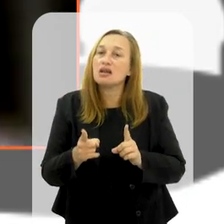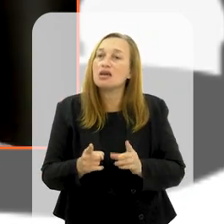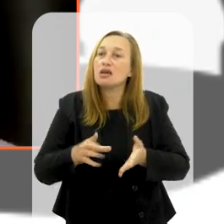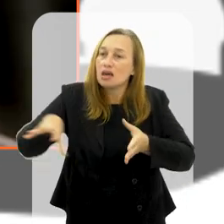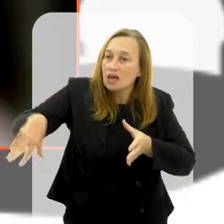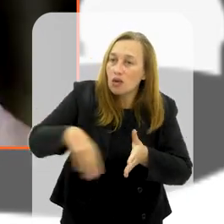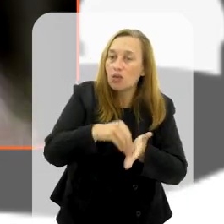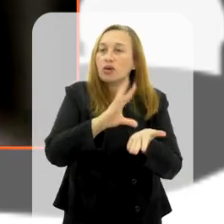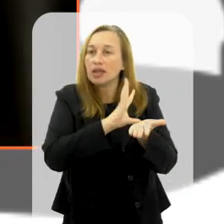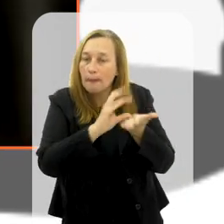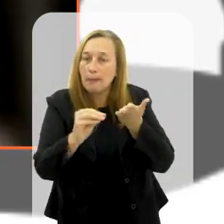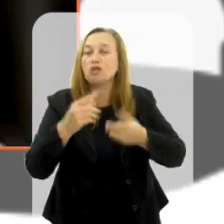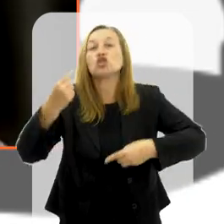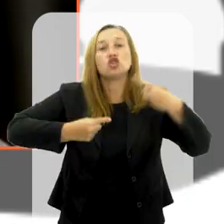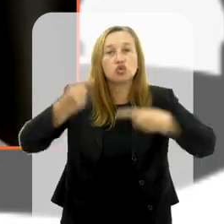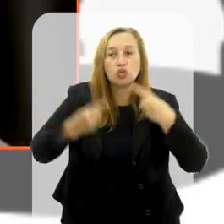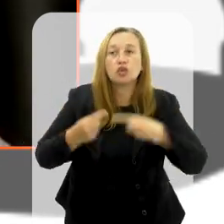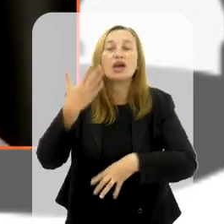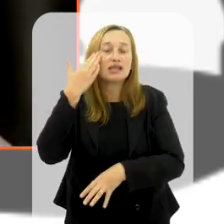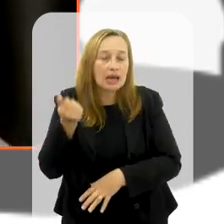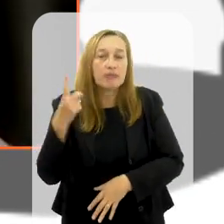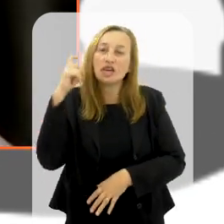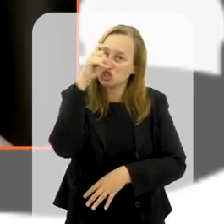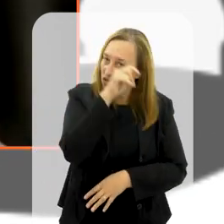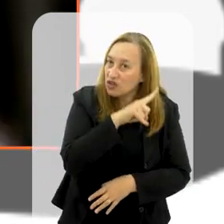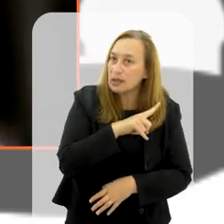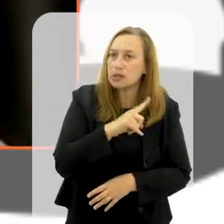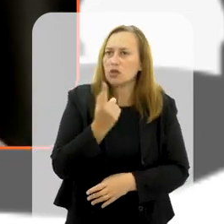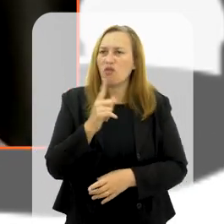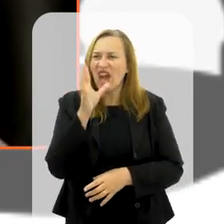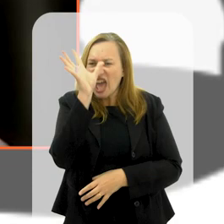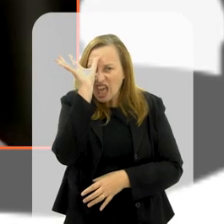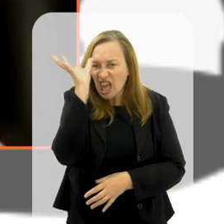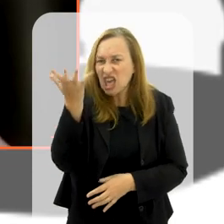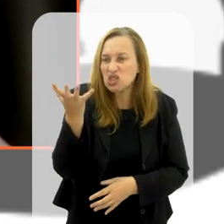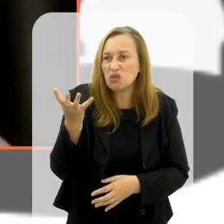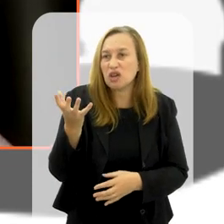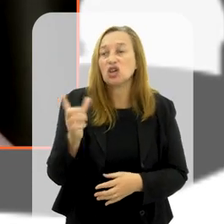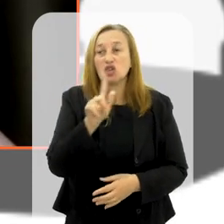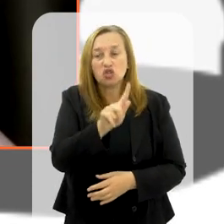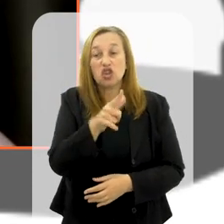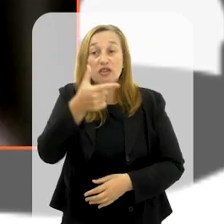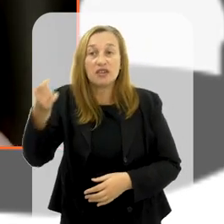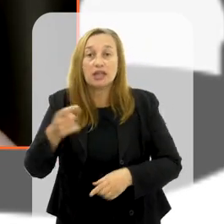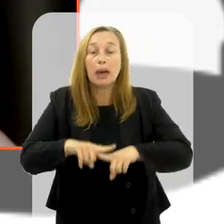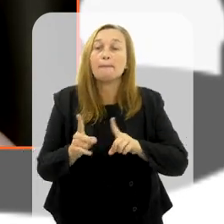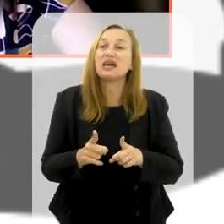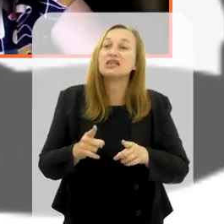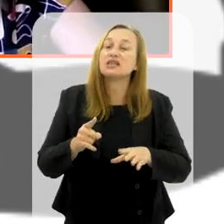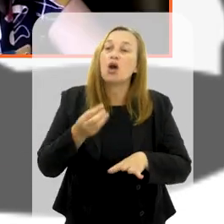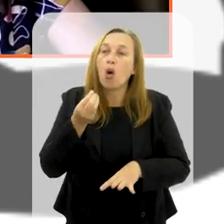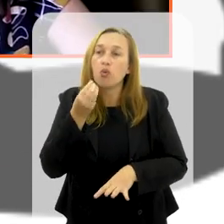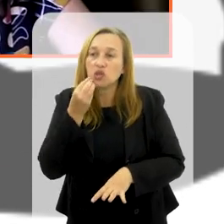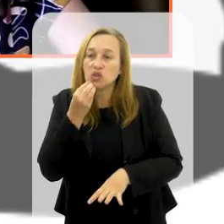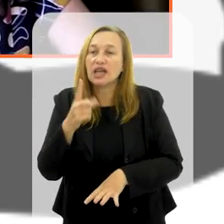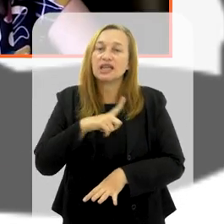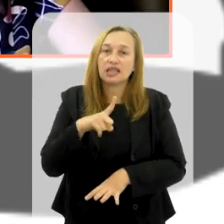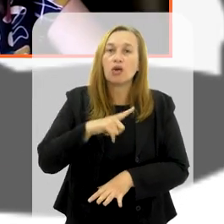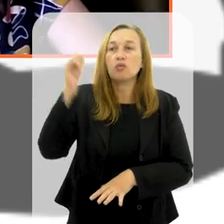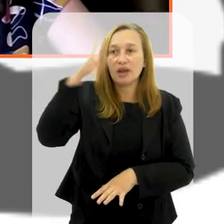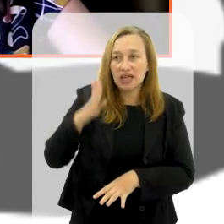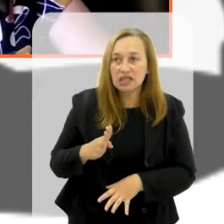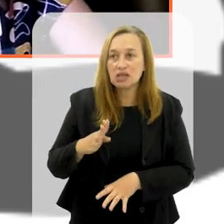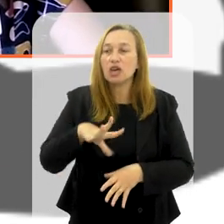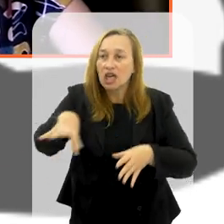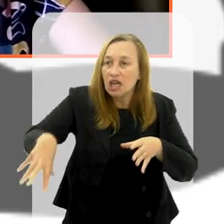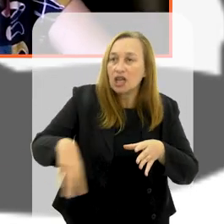mas ele pauta, ele coloca para a discussão, ele sabe o quanto é difícil, isso não vai se resolver no G20. Mas a cada oportunidade que